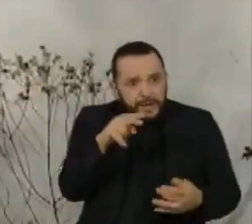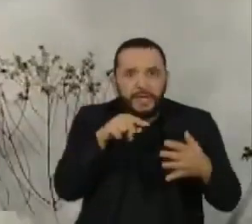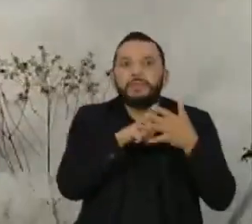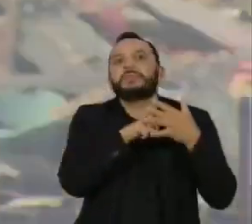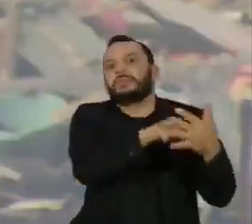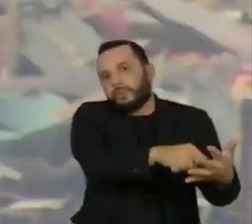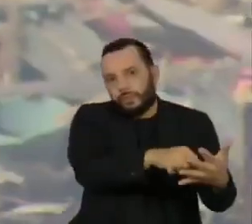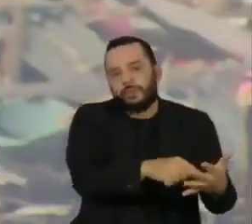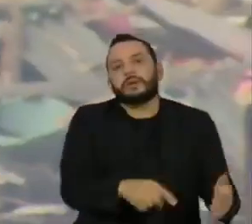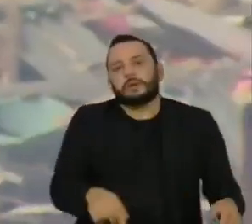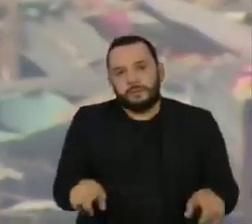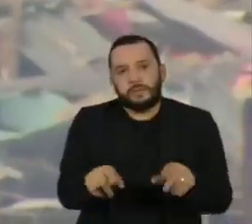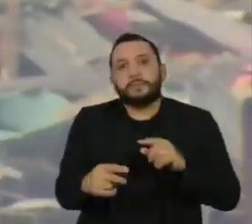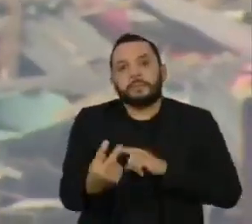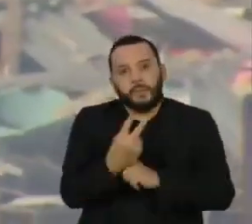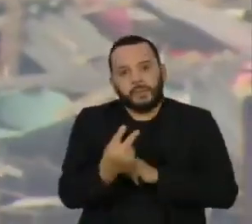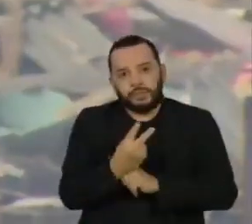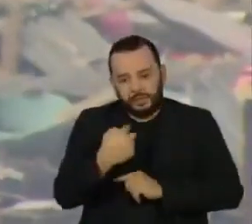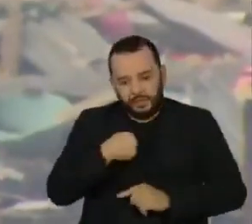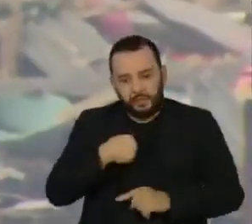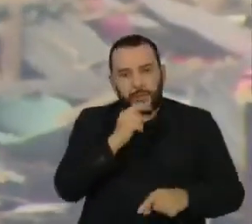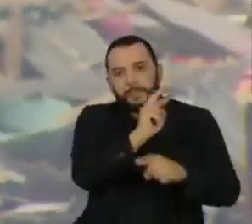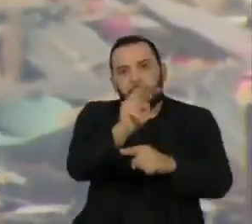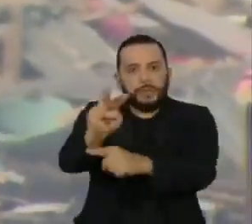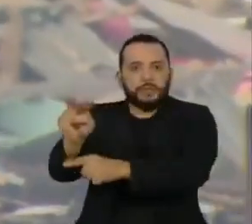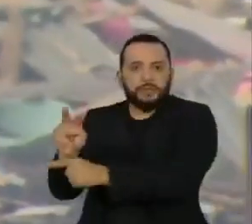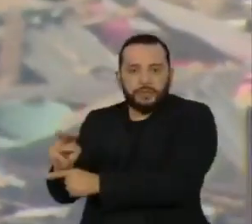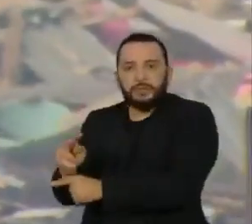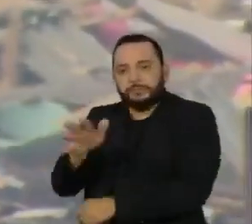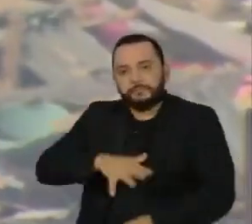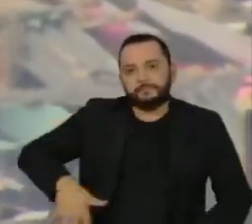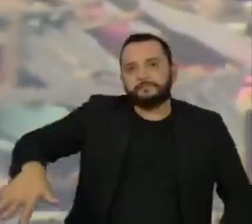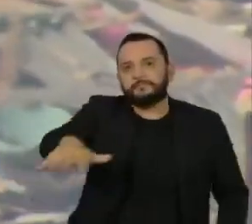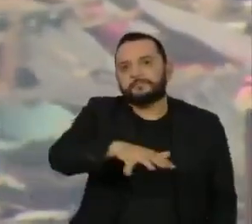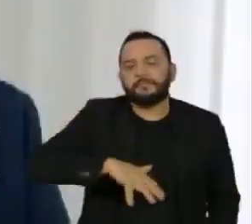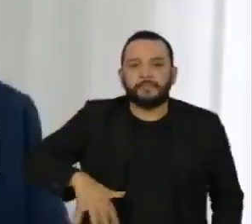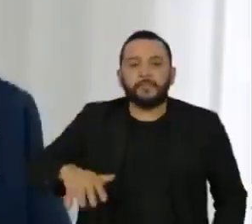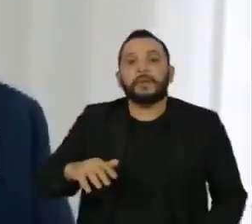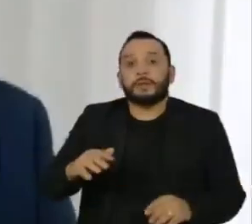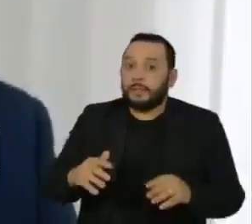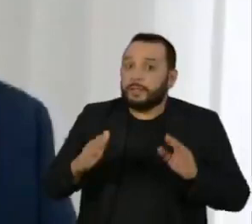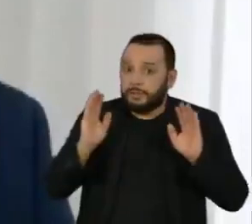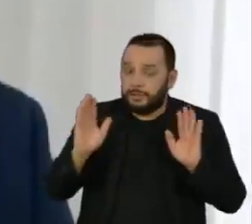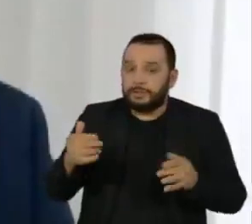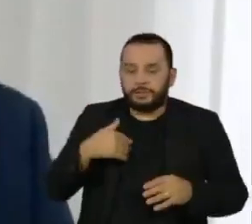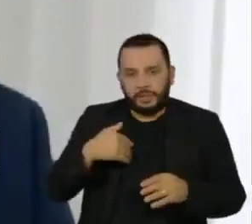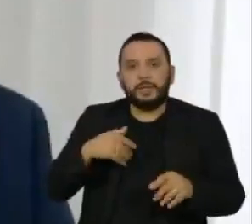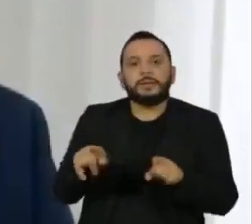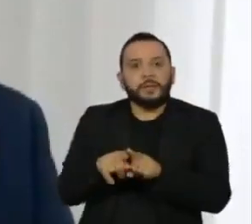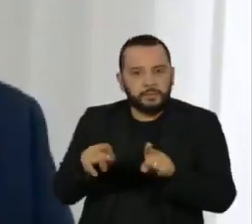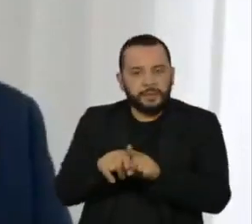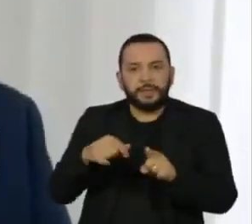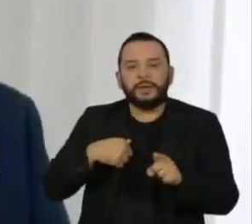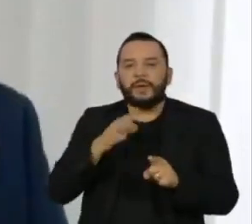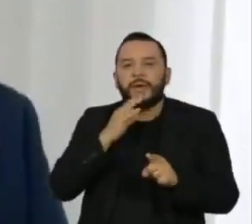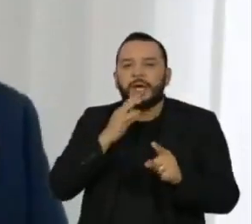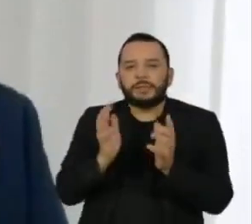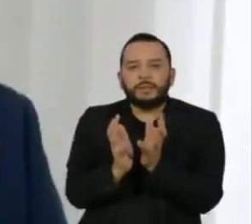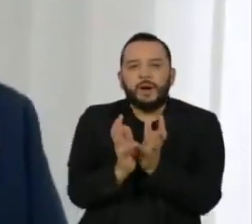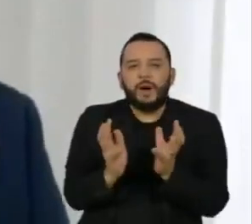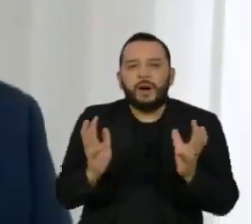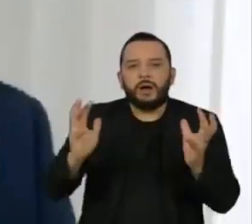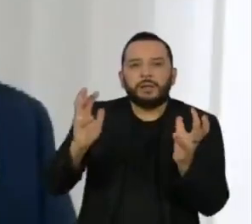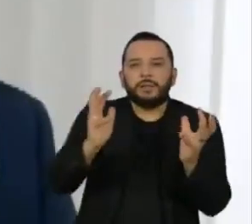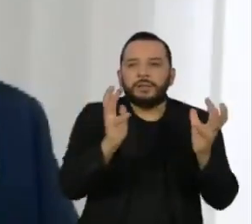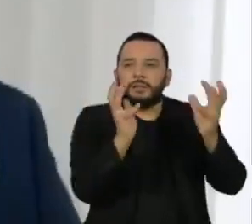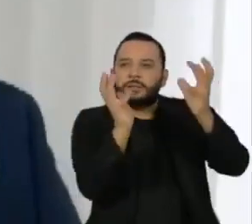a mata e a nós mesmos. Os principais fatores de propagação dos incêndios são o lançamento de balões, o